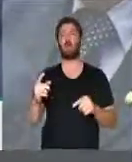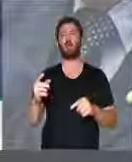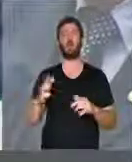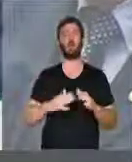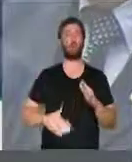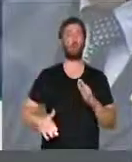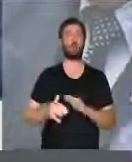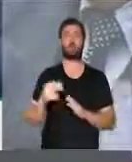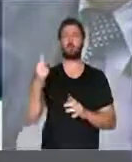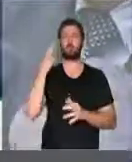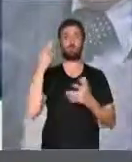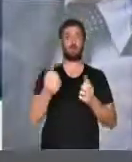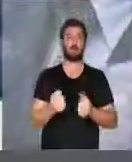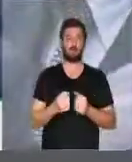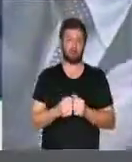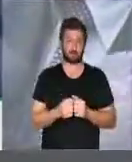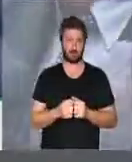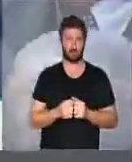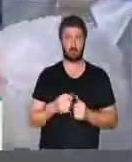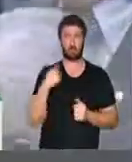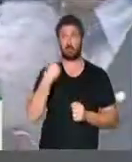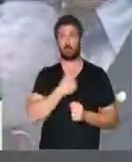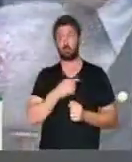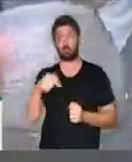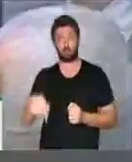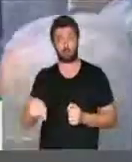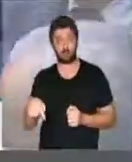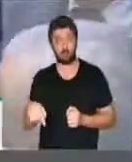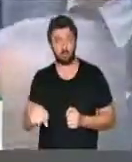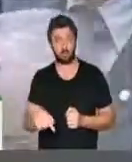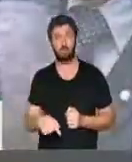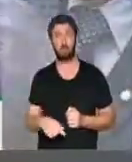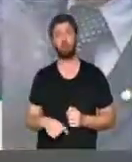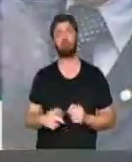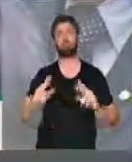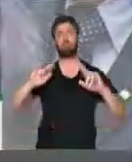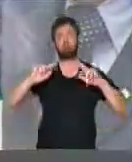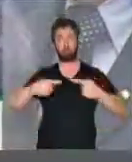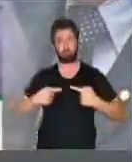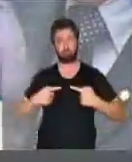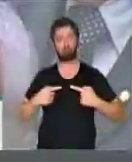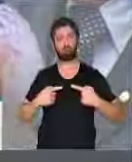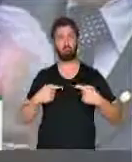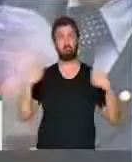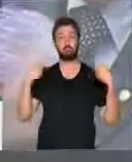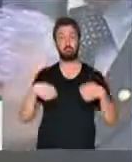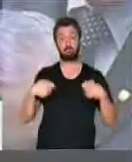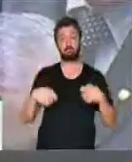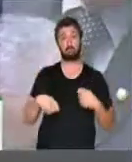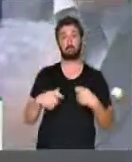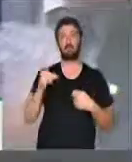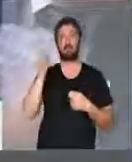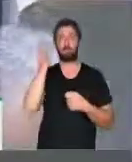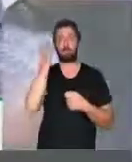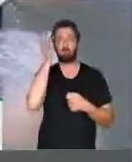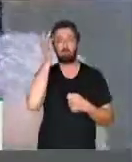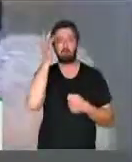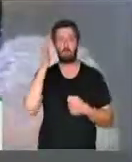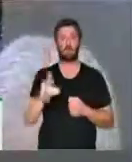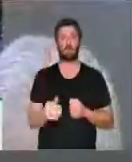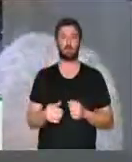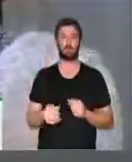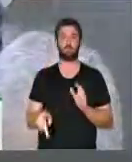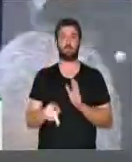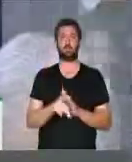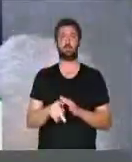inaceitável que nós aqui reconheçamos que é preciso criar um facilitário